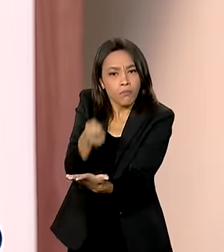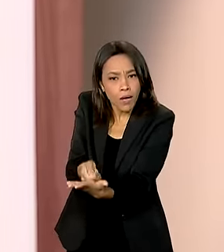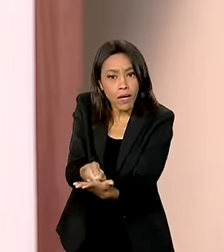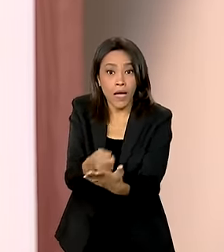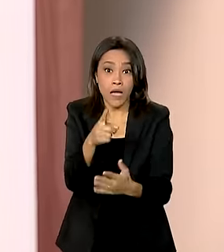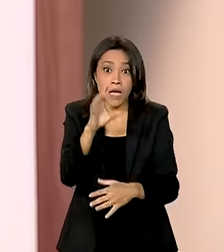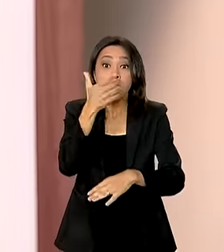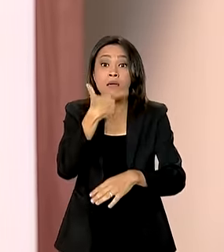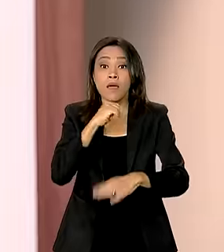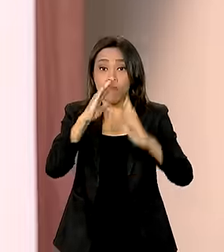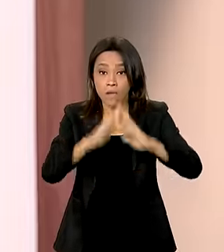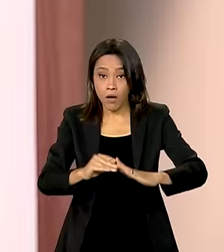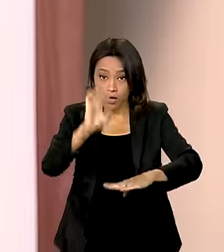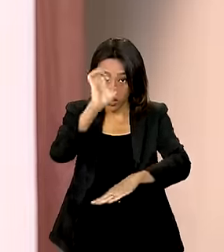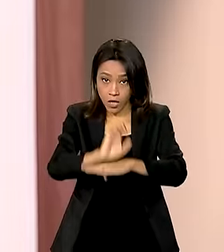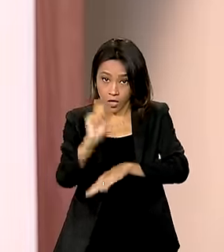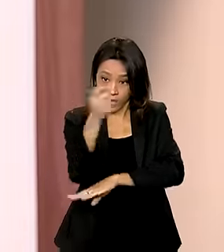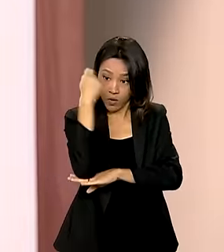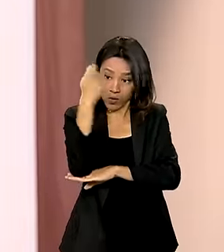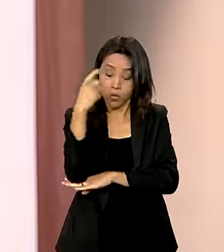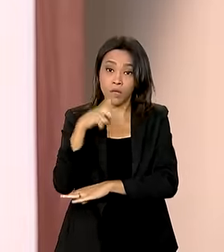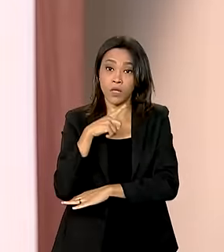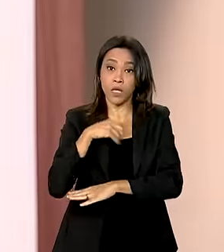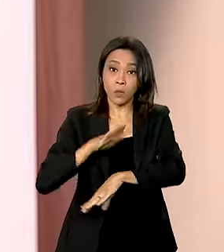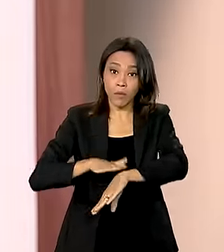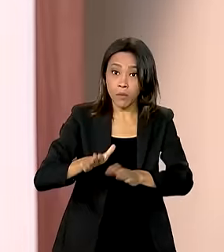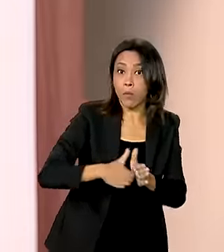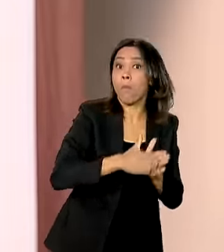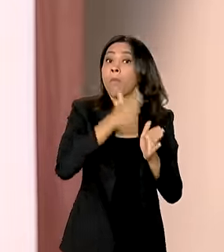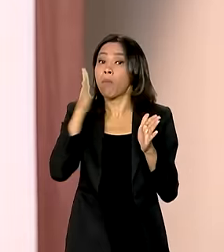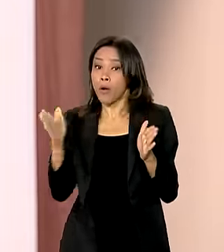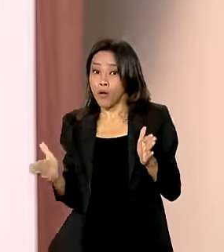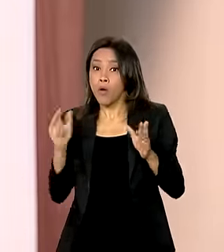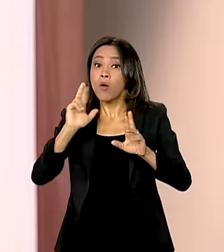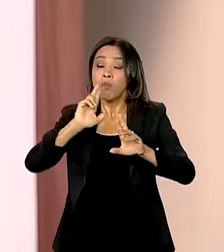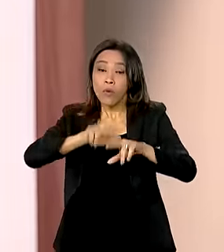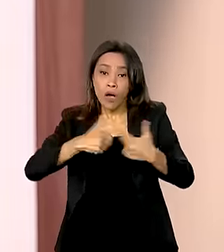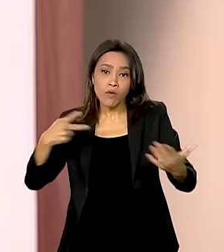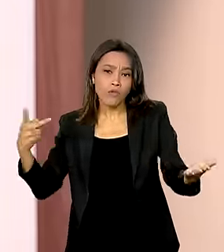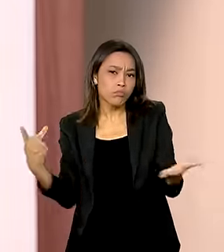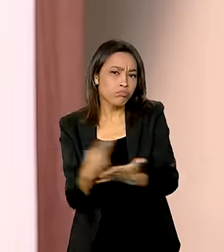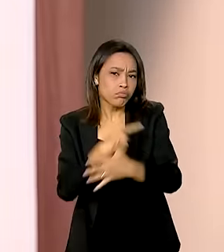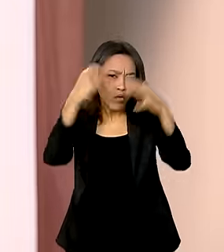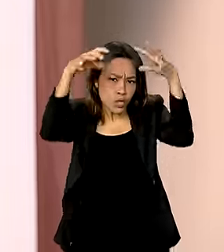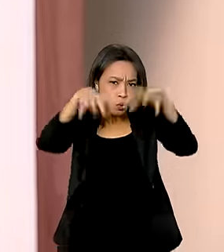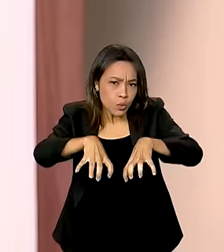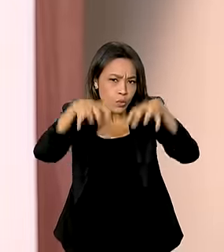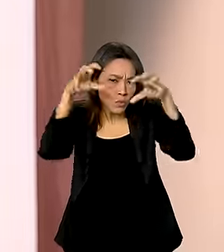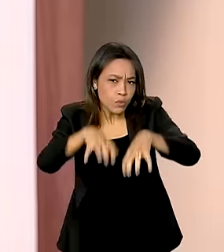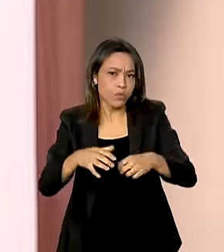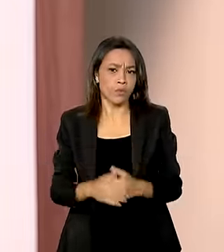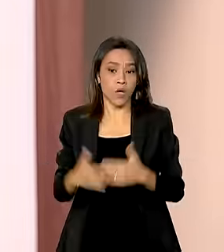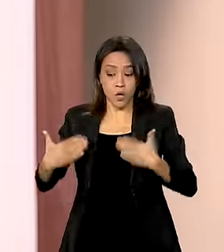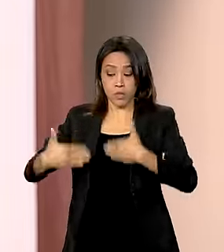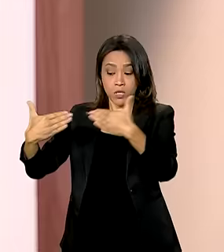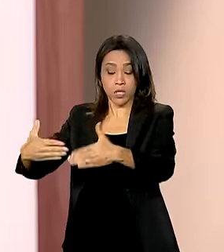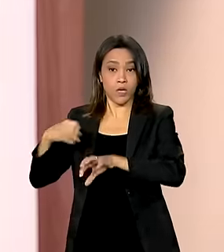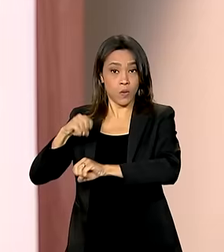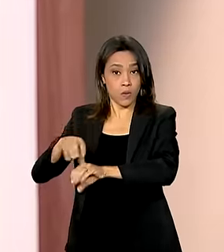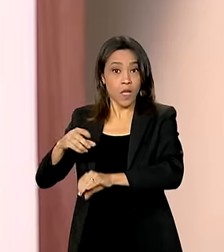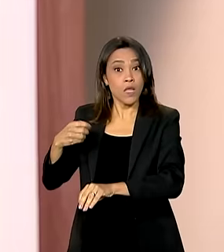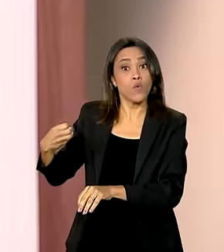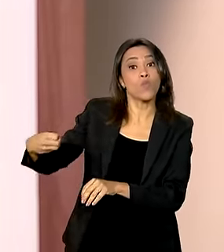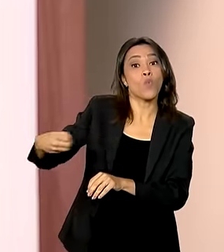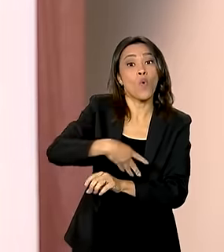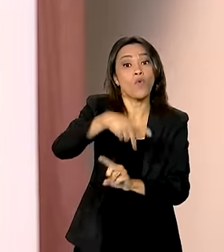prazo extra para se inscrever por causa da calamidade pública no Estado. O Ministério da Educação trabalha em um novo calendário para